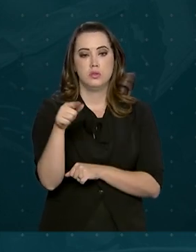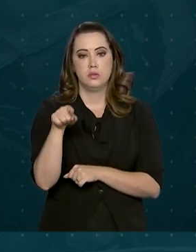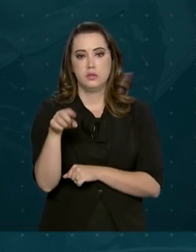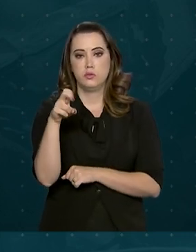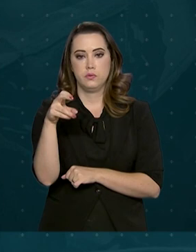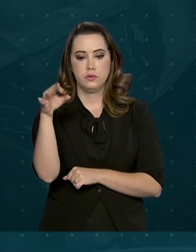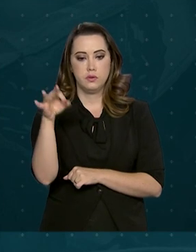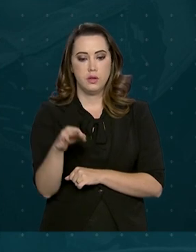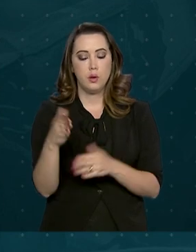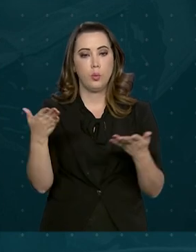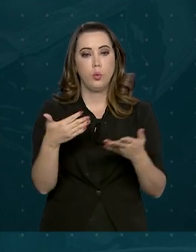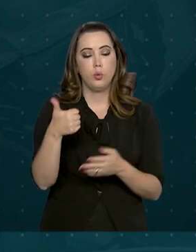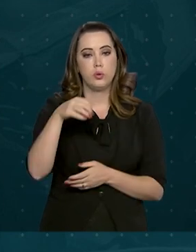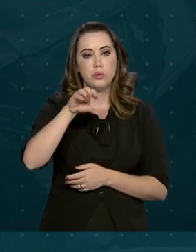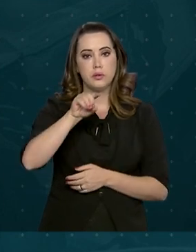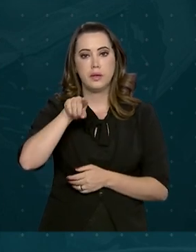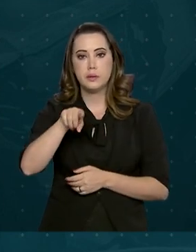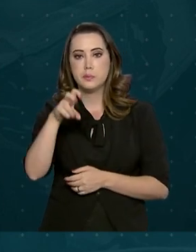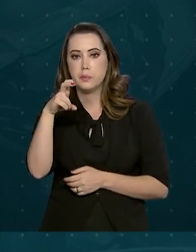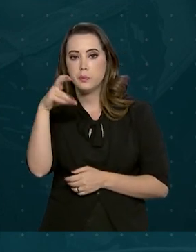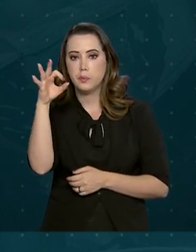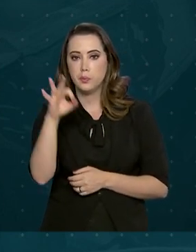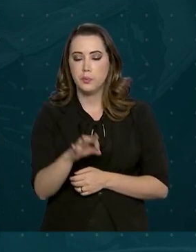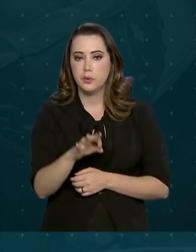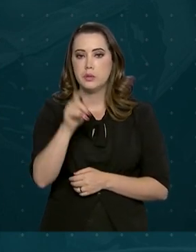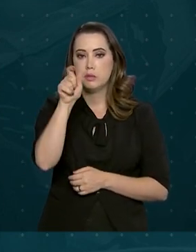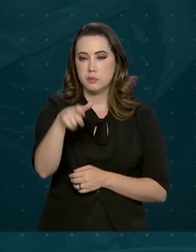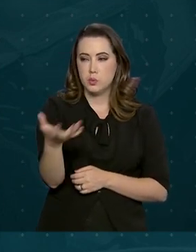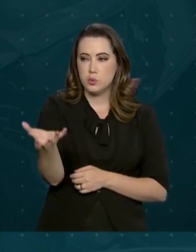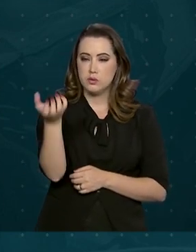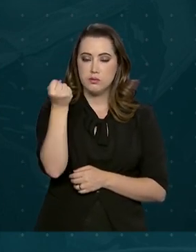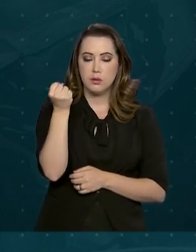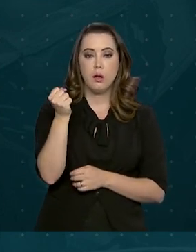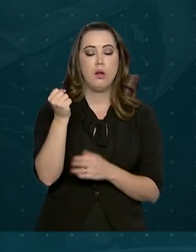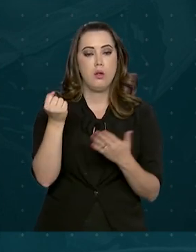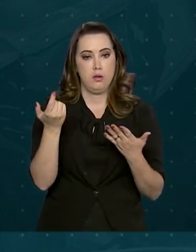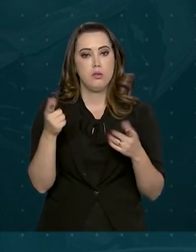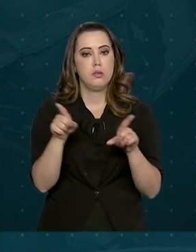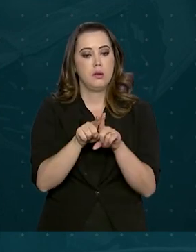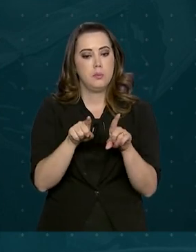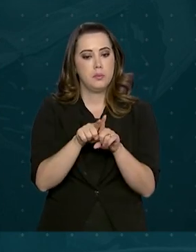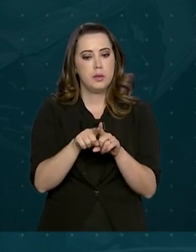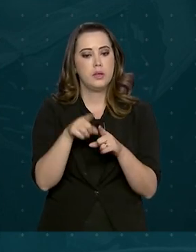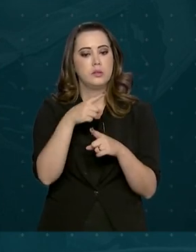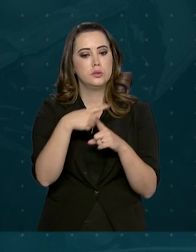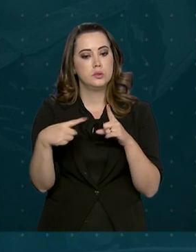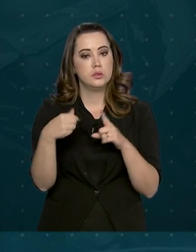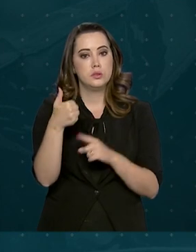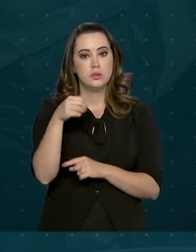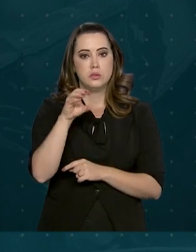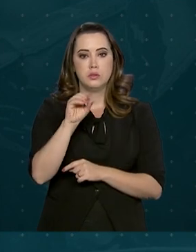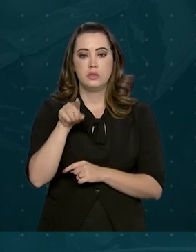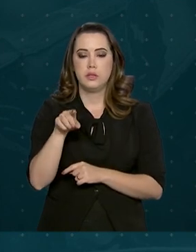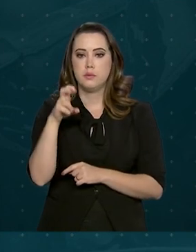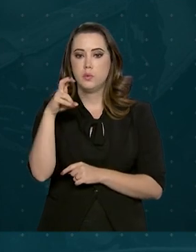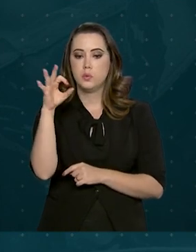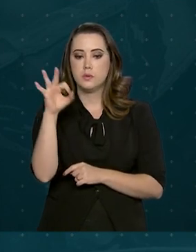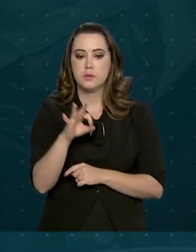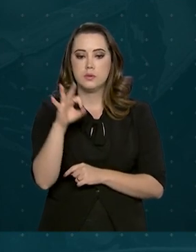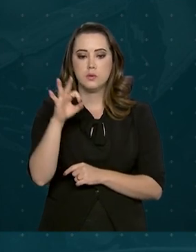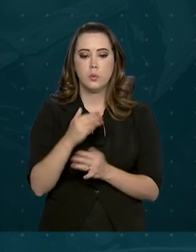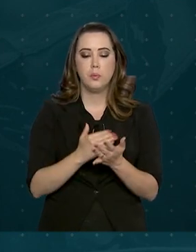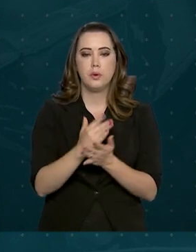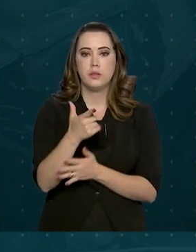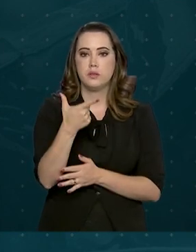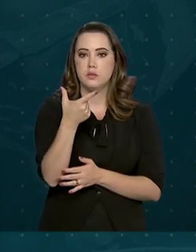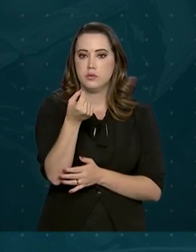,5% para 10,5% e os pensionistas passarão a recolher pelo menos 10,5% a